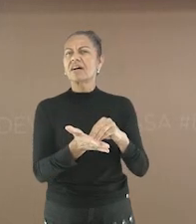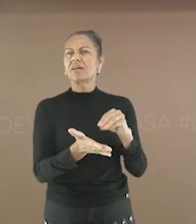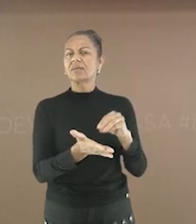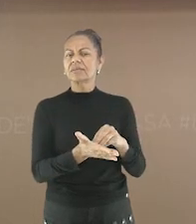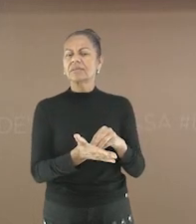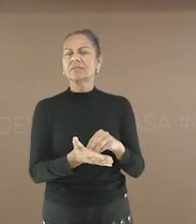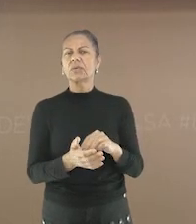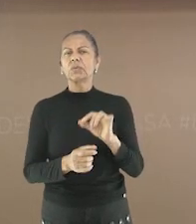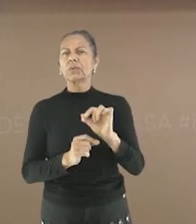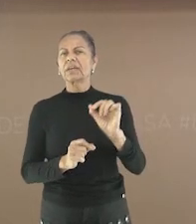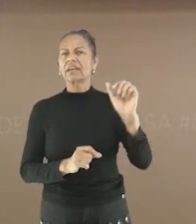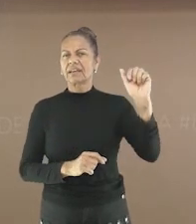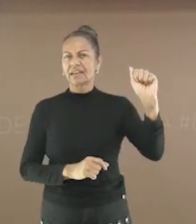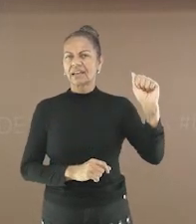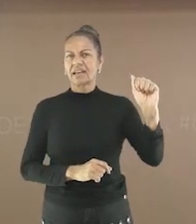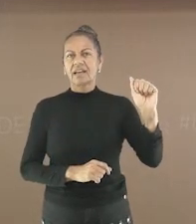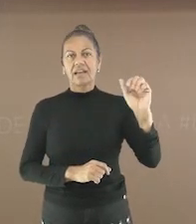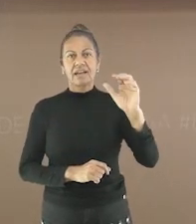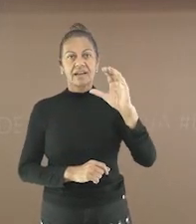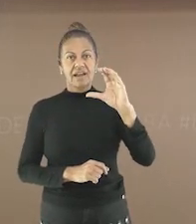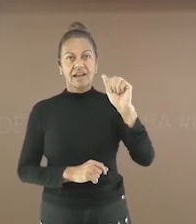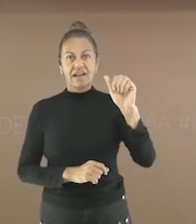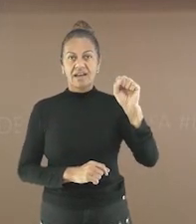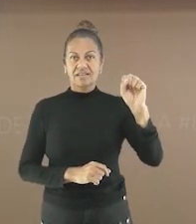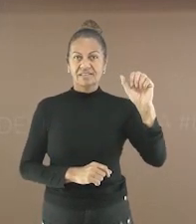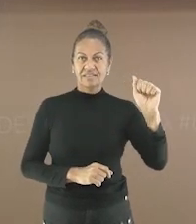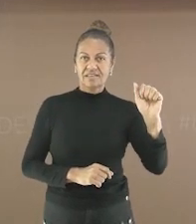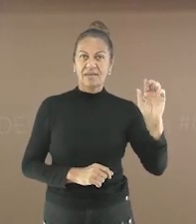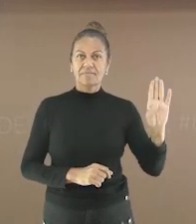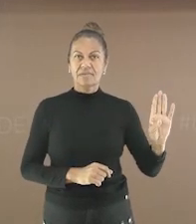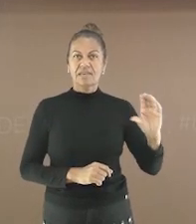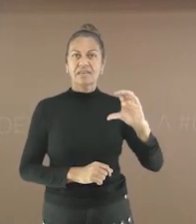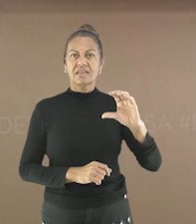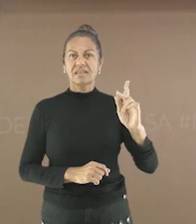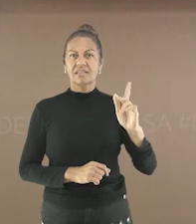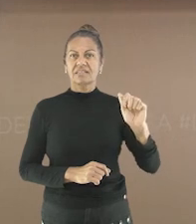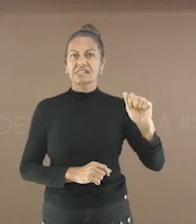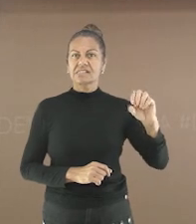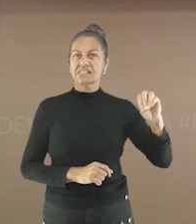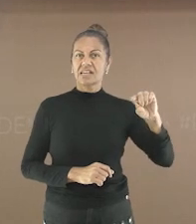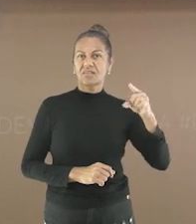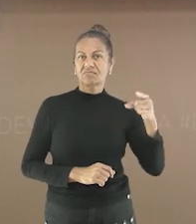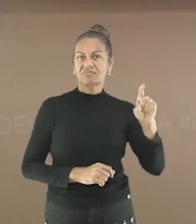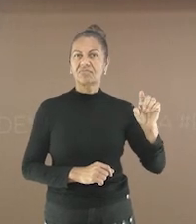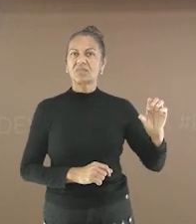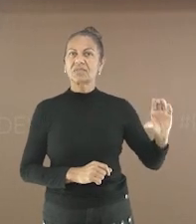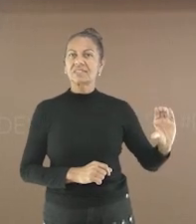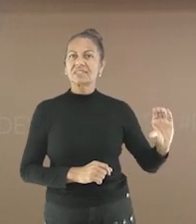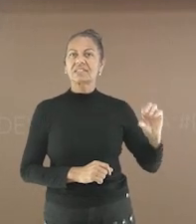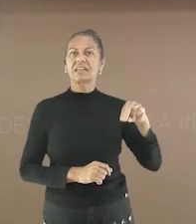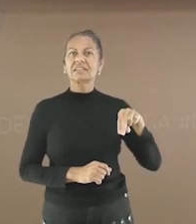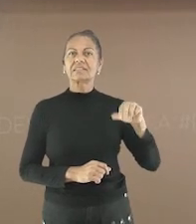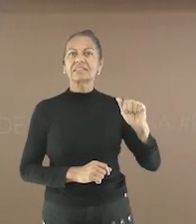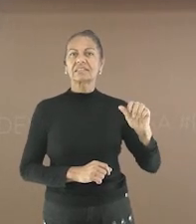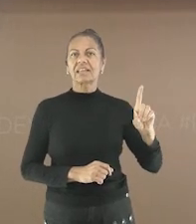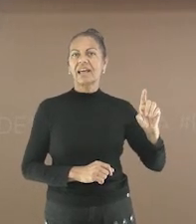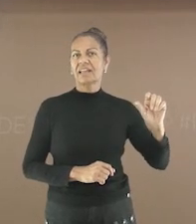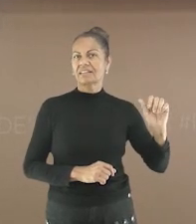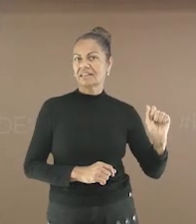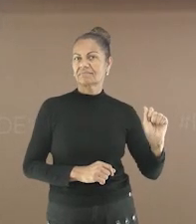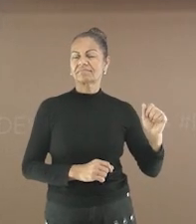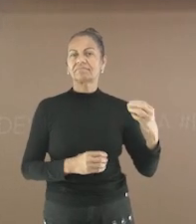Que palavra é essa? Letra A Letra Casa Letra B Chão Ou a letra C Nada